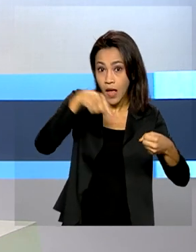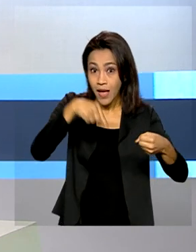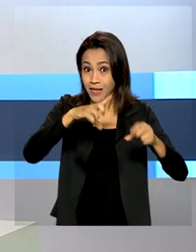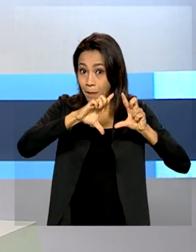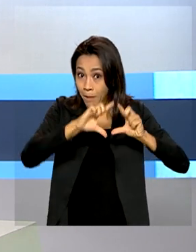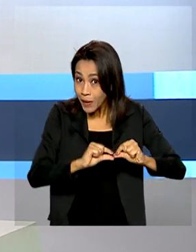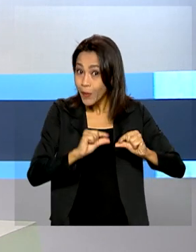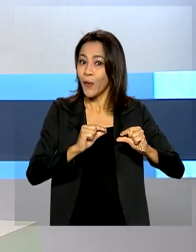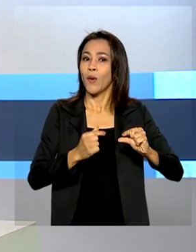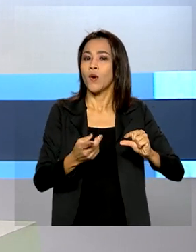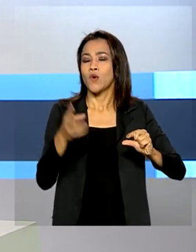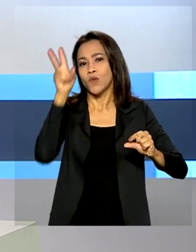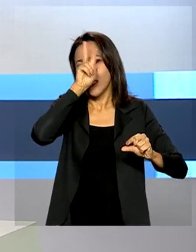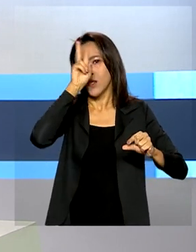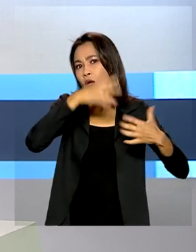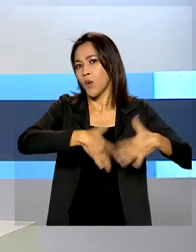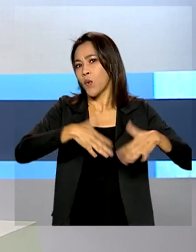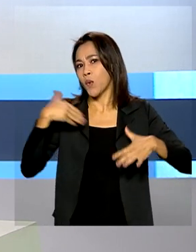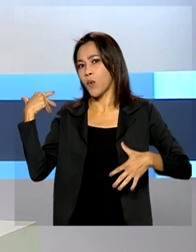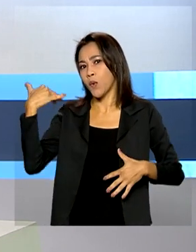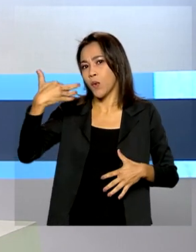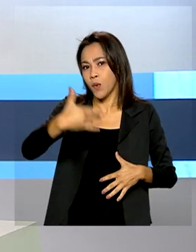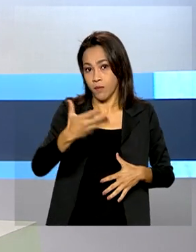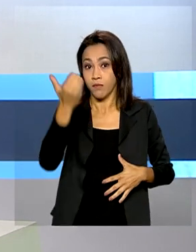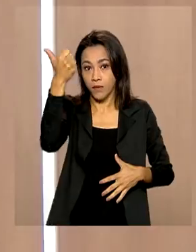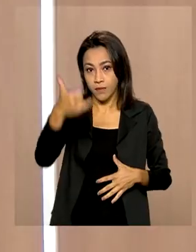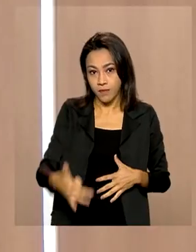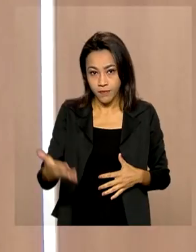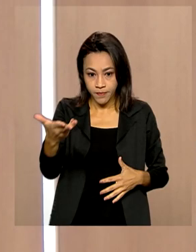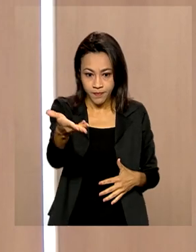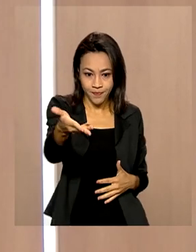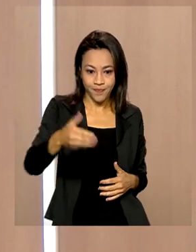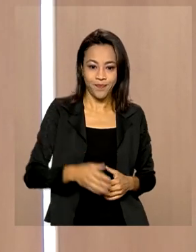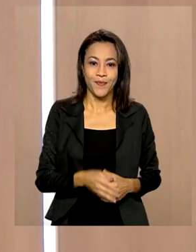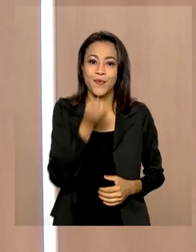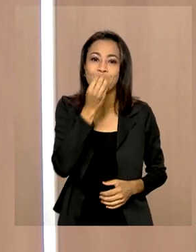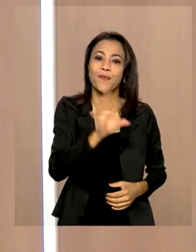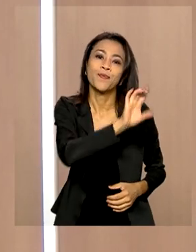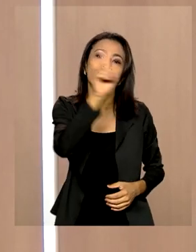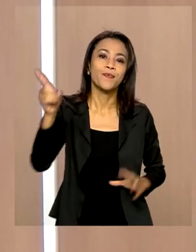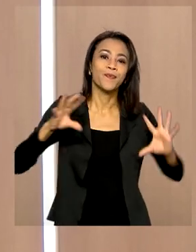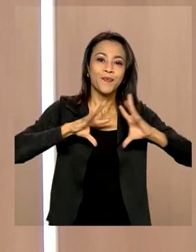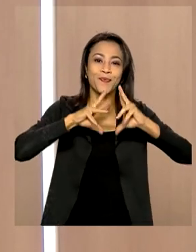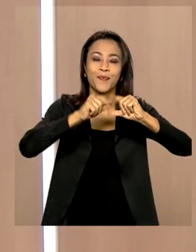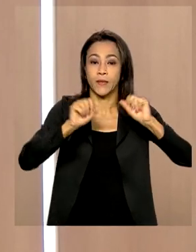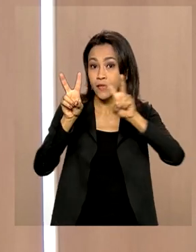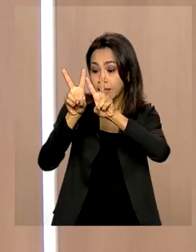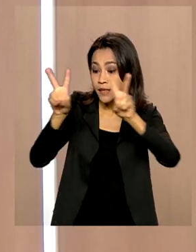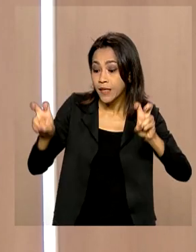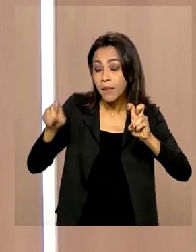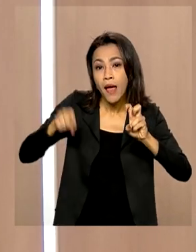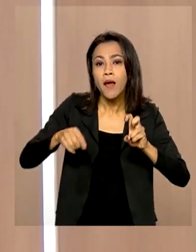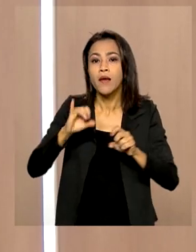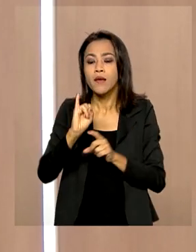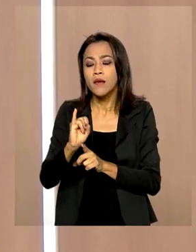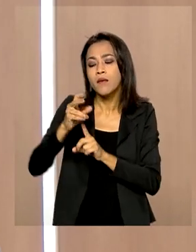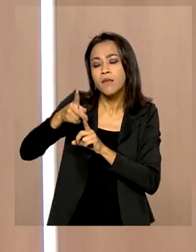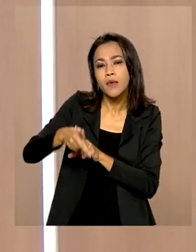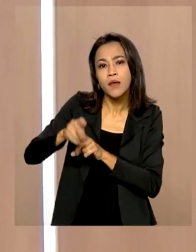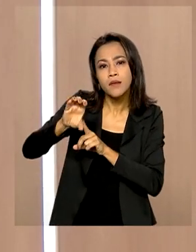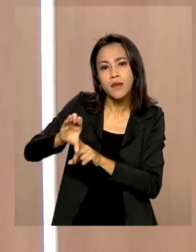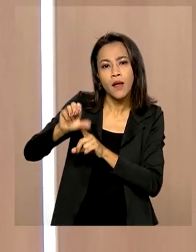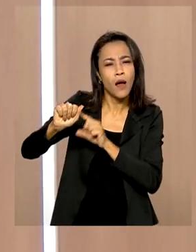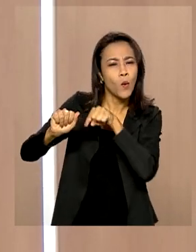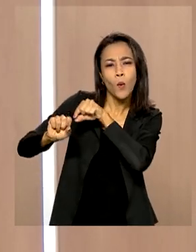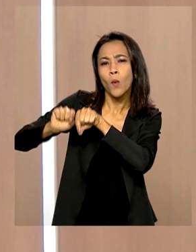série histórica. Quem comenta é Ricardo Caldas. Bom dia, bom dia a todos. O nosso tema de hoje é o IPCA 15, que demonstra